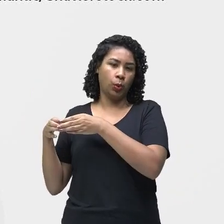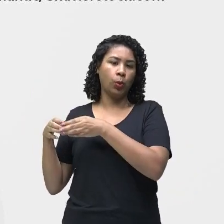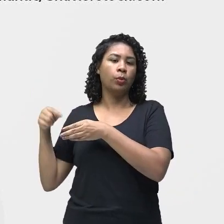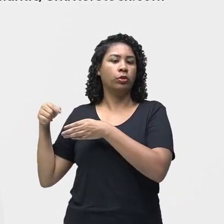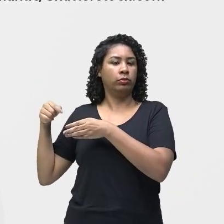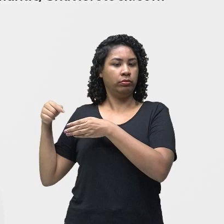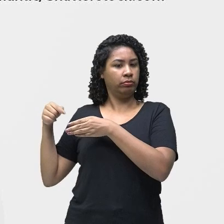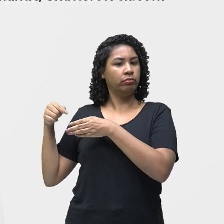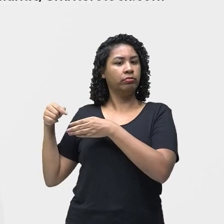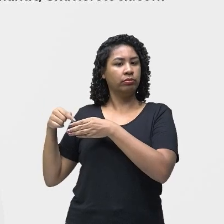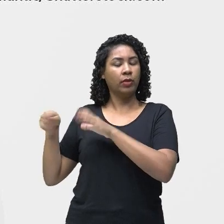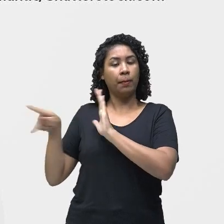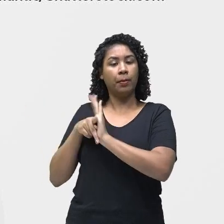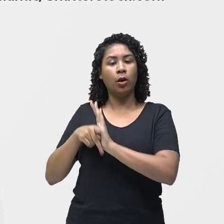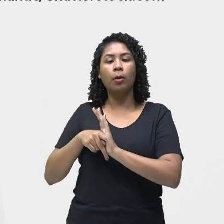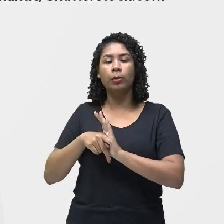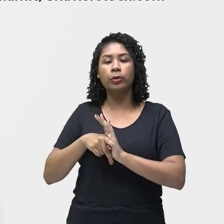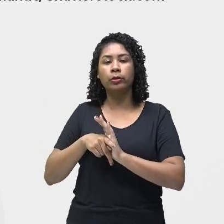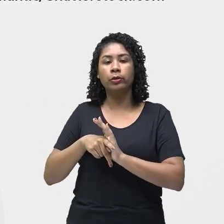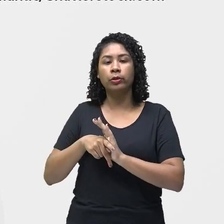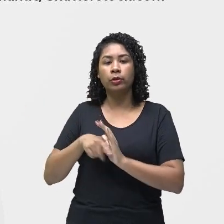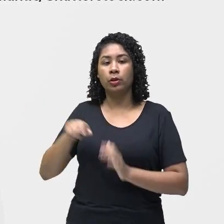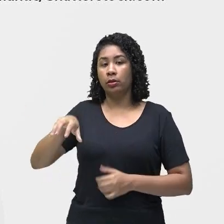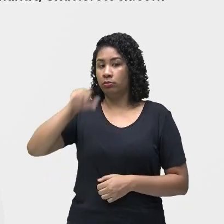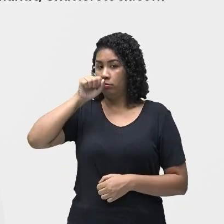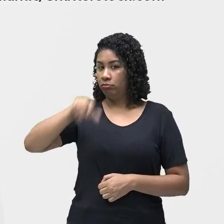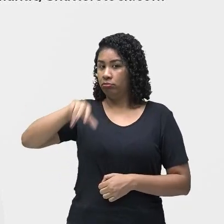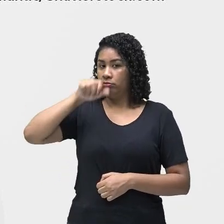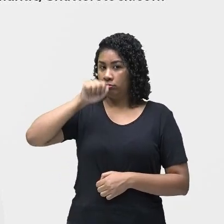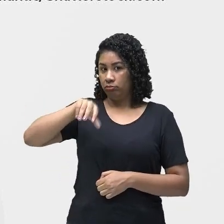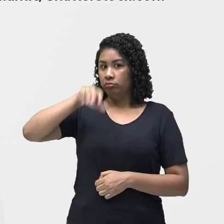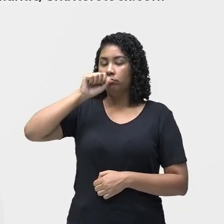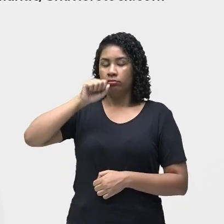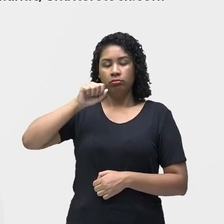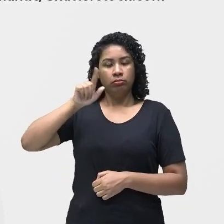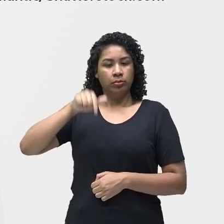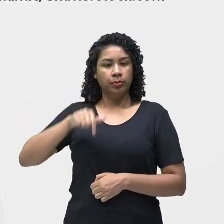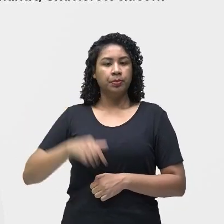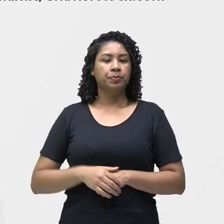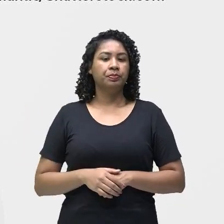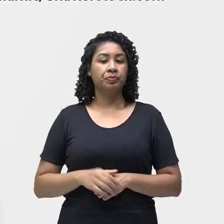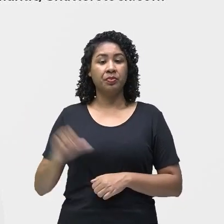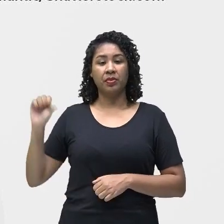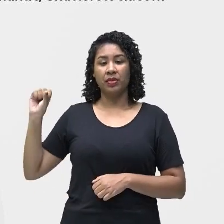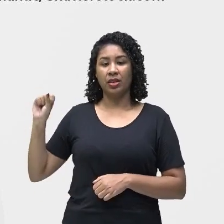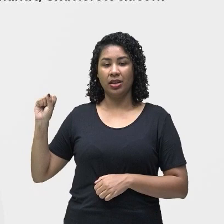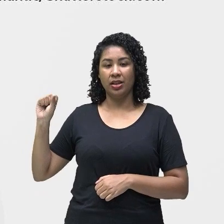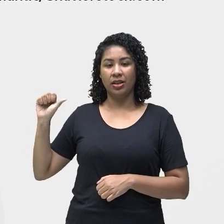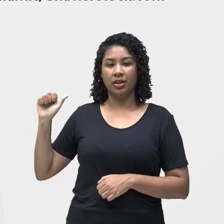síndrome respiratória aguda grave. O Sars-CoV-2